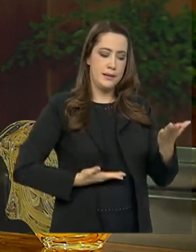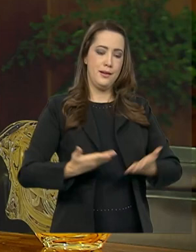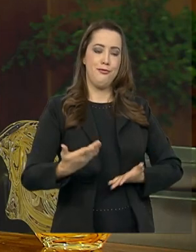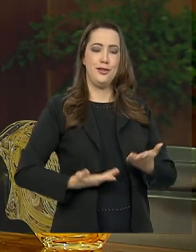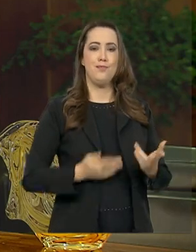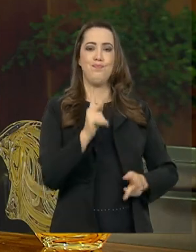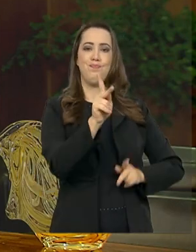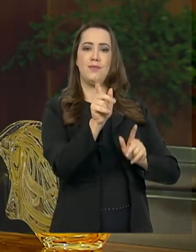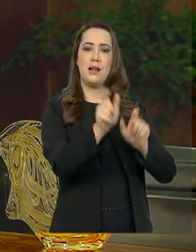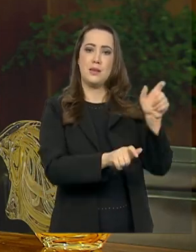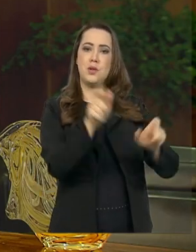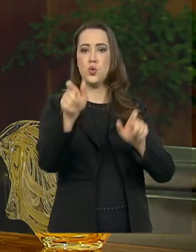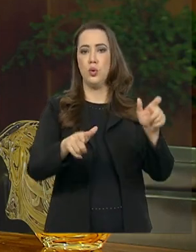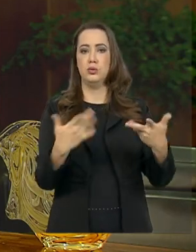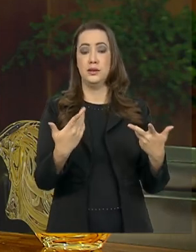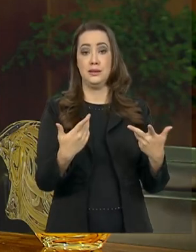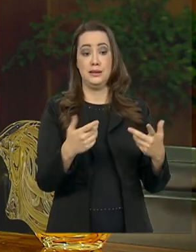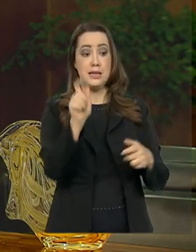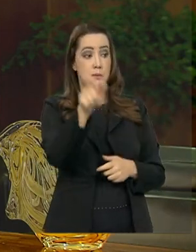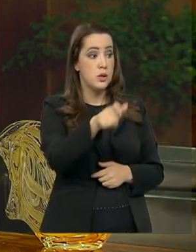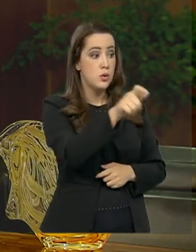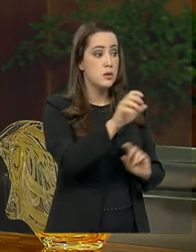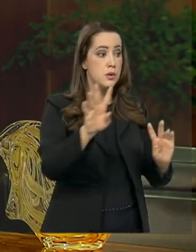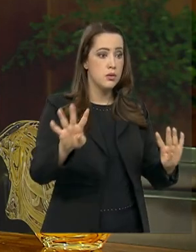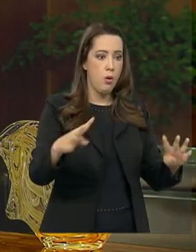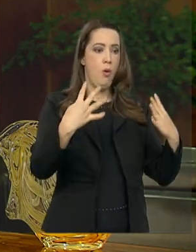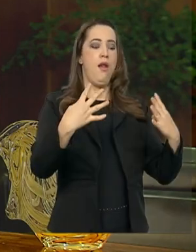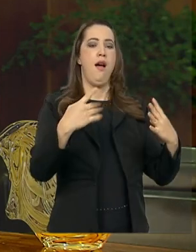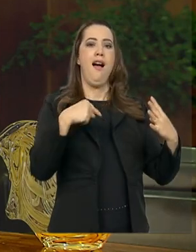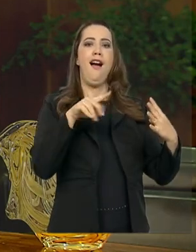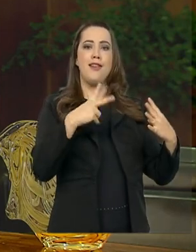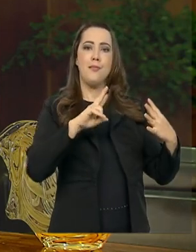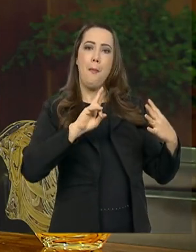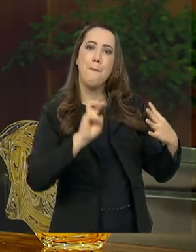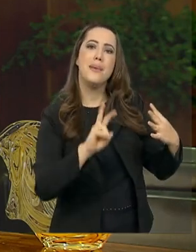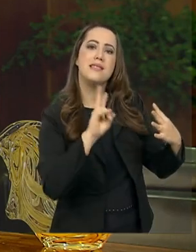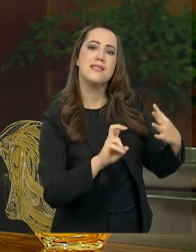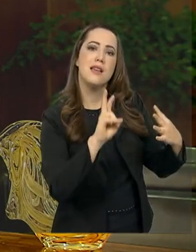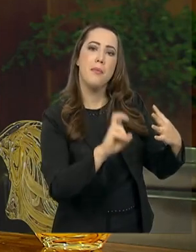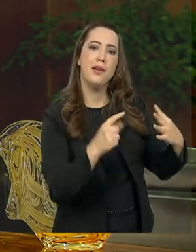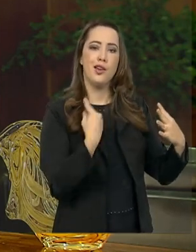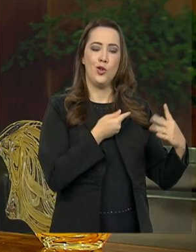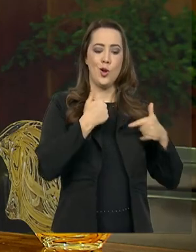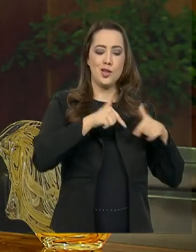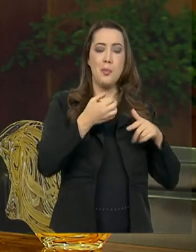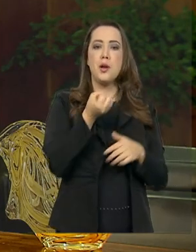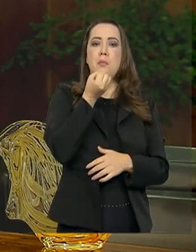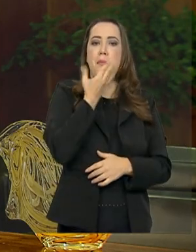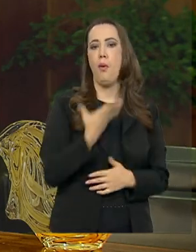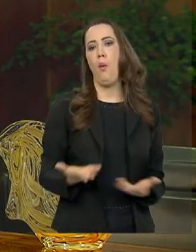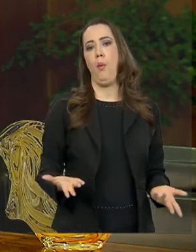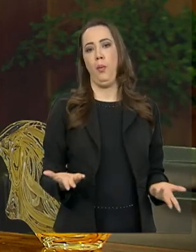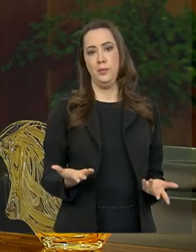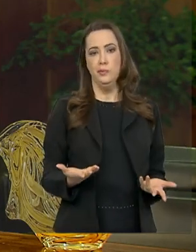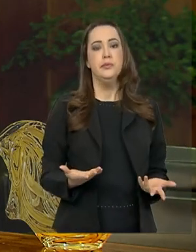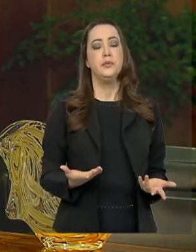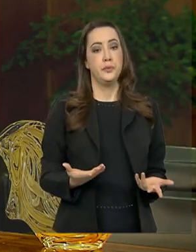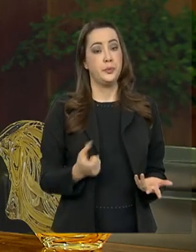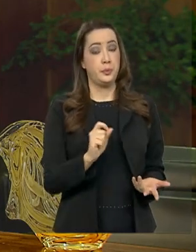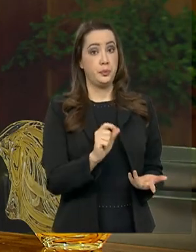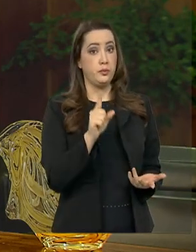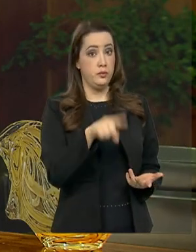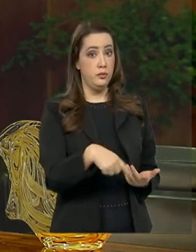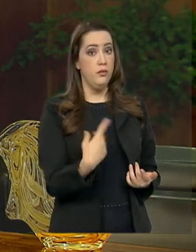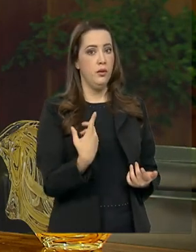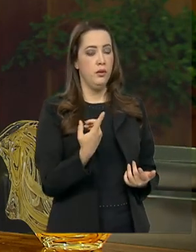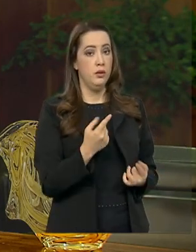As pessoas têm que perceber o nosso serviço da melhor maneira. De nada adianta aquilo que a gente faz aqui se não estiver sendo bem percebido pela população. Ela é